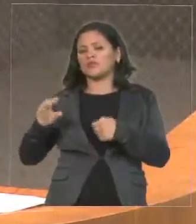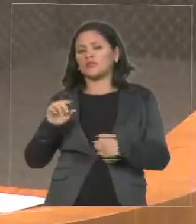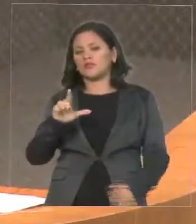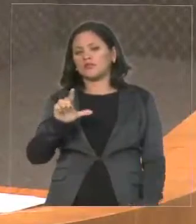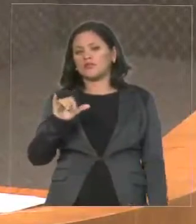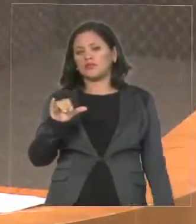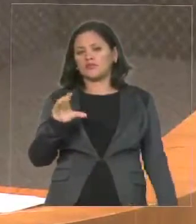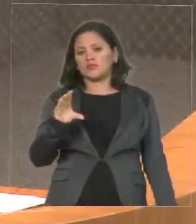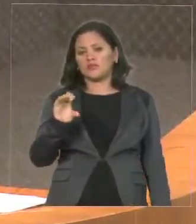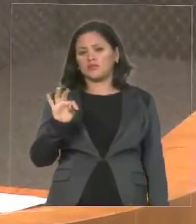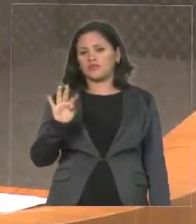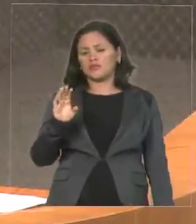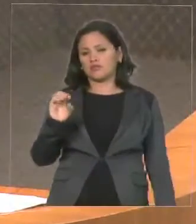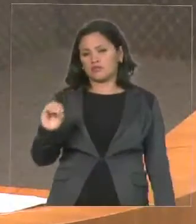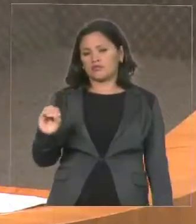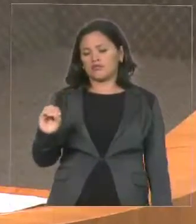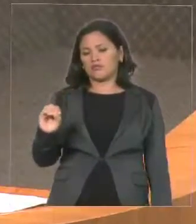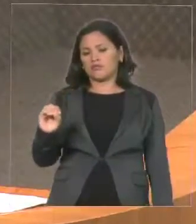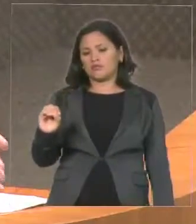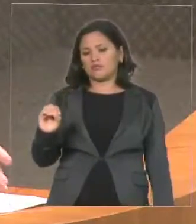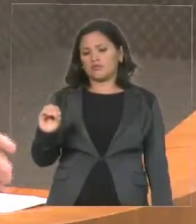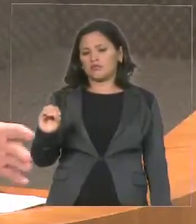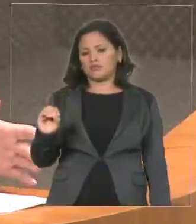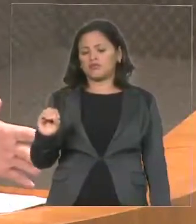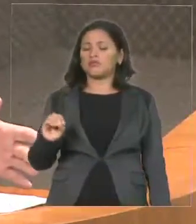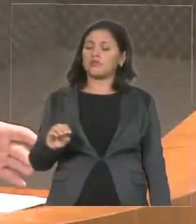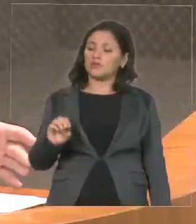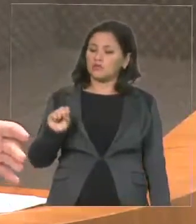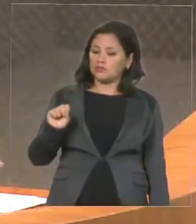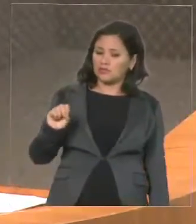são em OS. Então, a OSC é feita um valor,